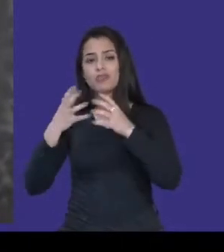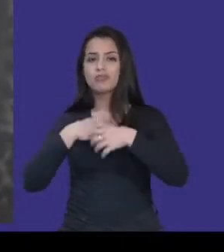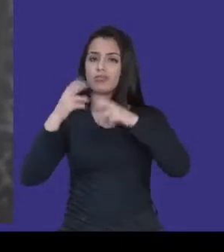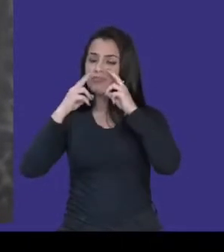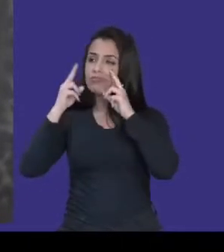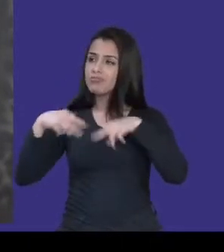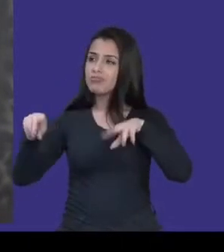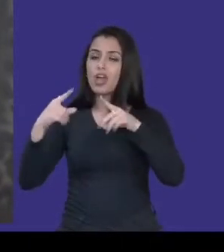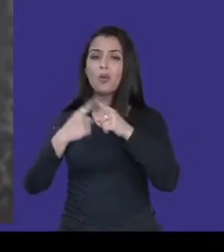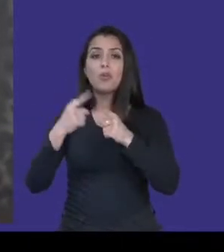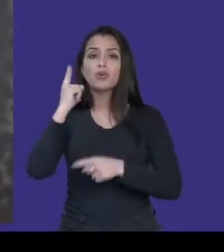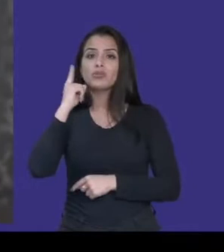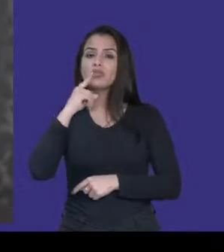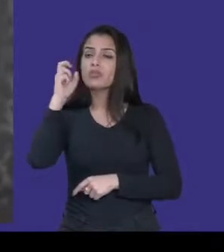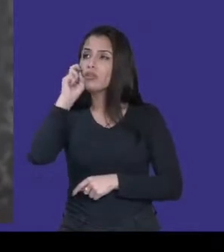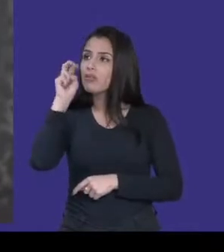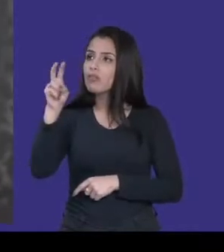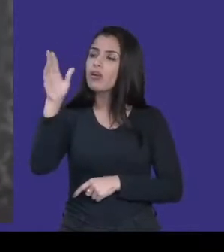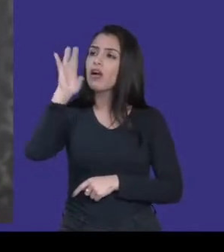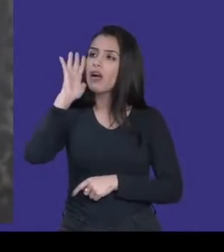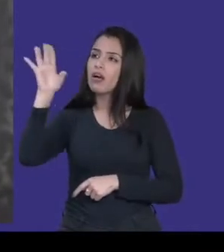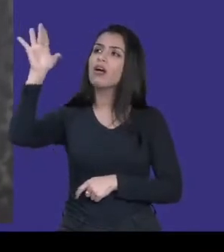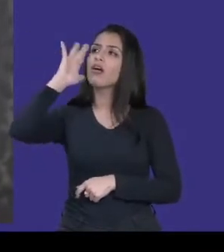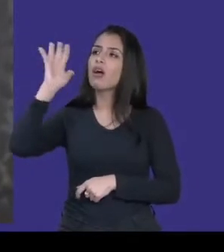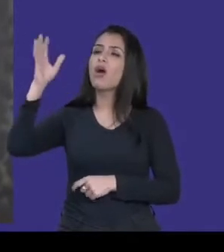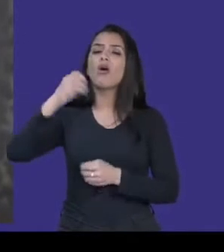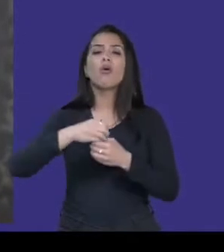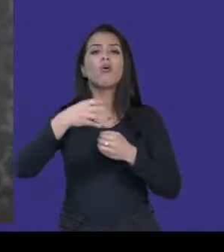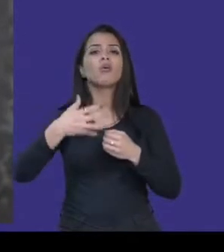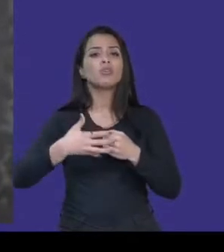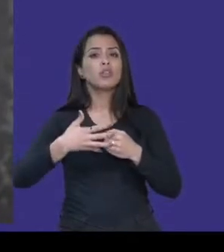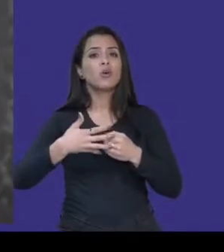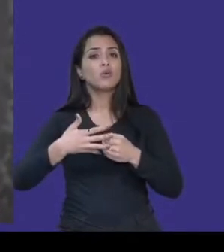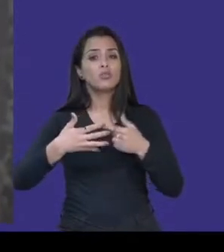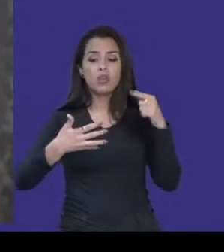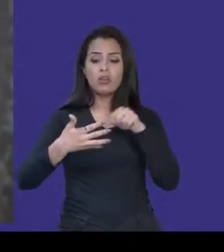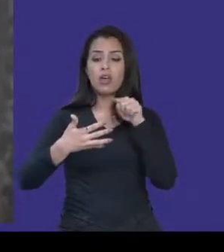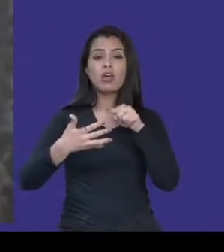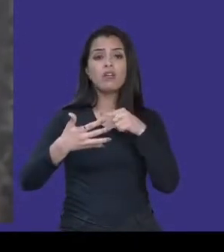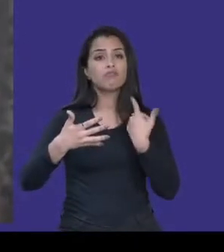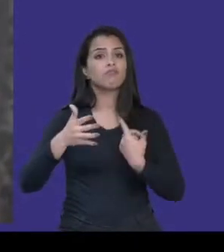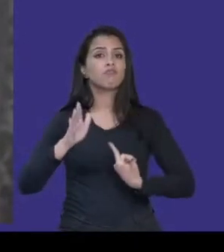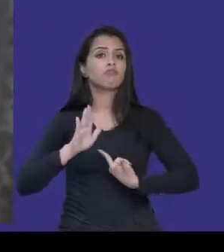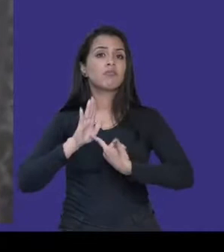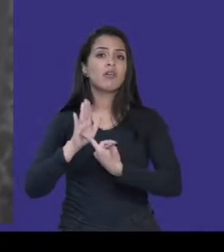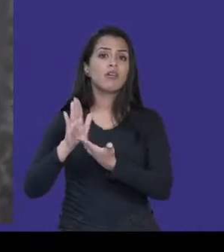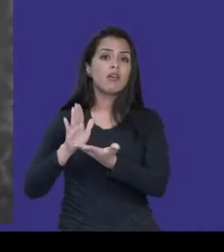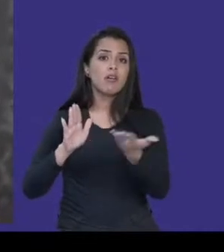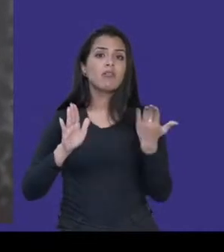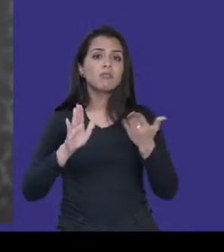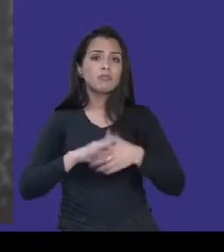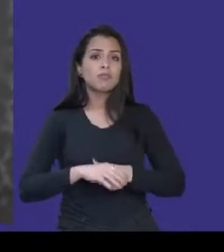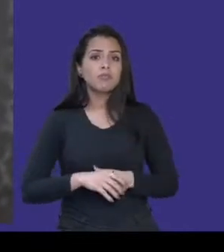surdo imaginar. Imaginar um conteúdo que foi originalmente pensado para o áudio. Isso me lembra de uma